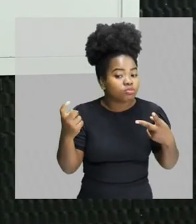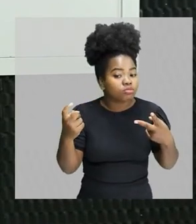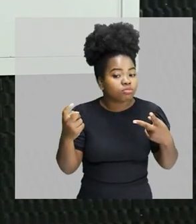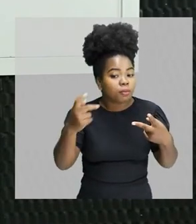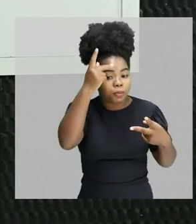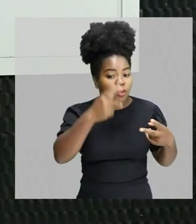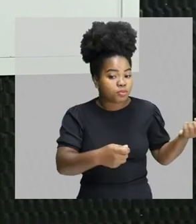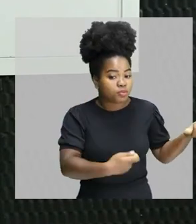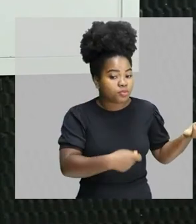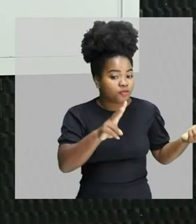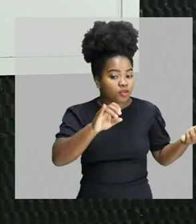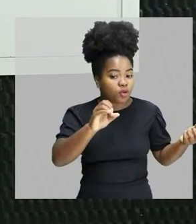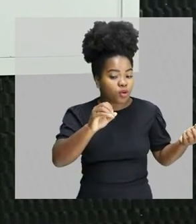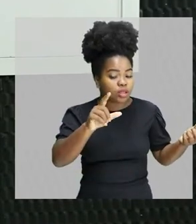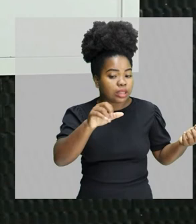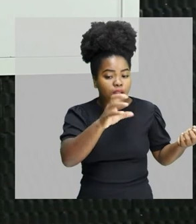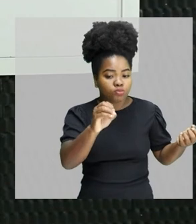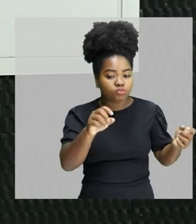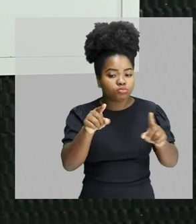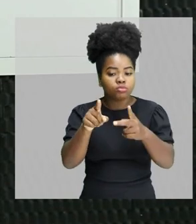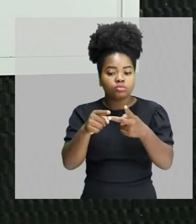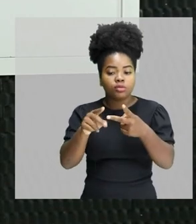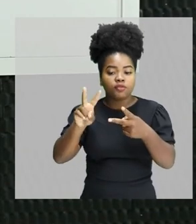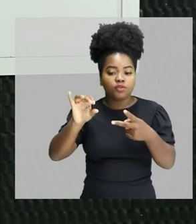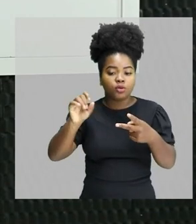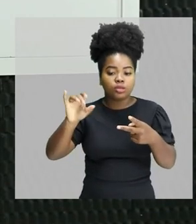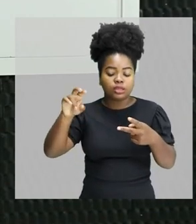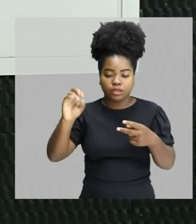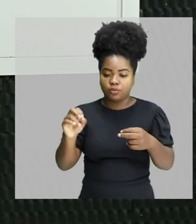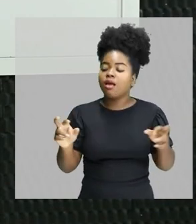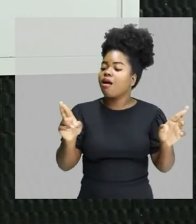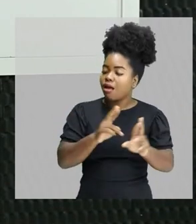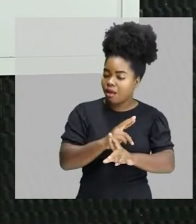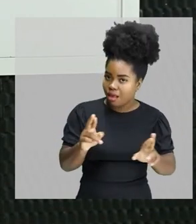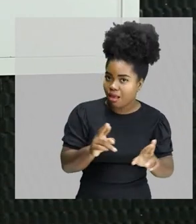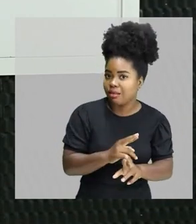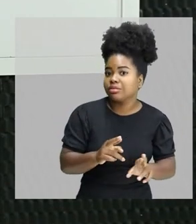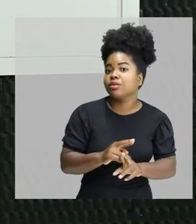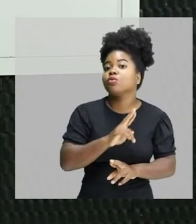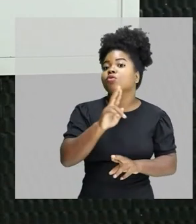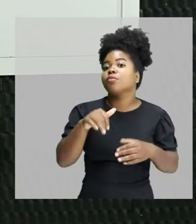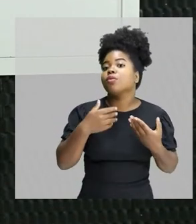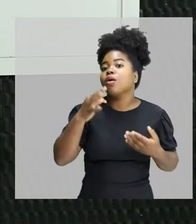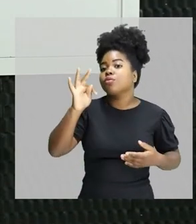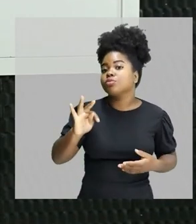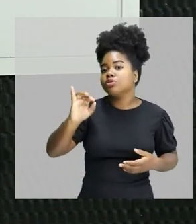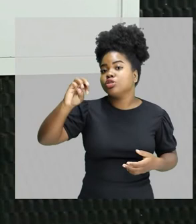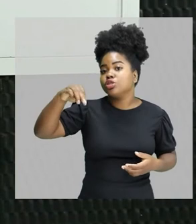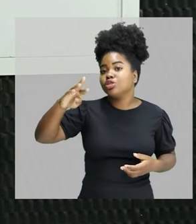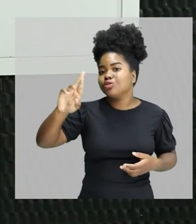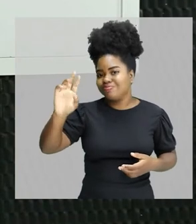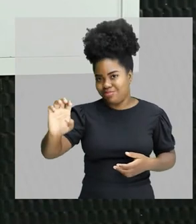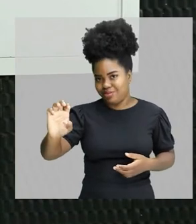qual é o som proveniente do violino. Certo? Esta relação nós chamamos de timbre. Certo? Emitem a mesma